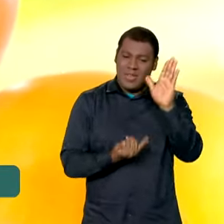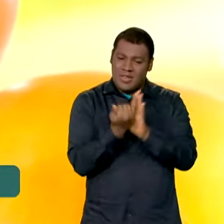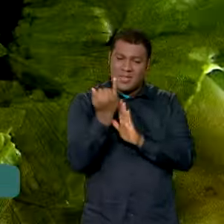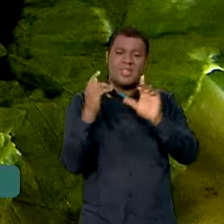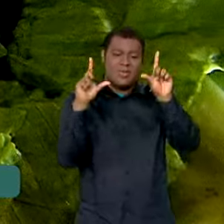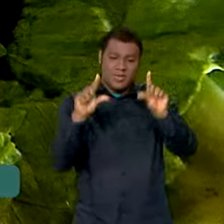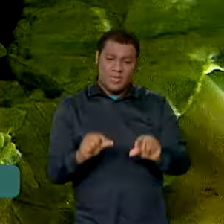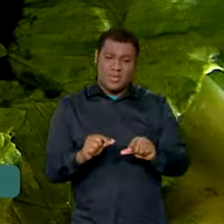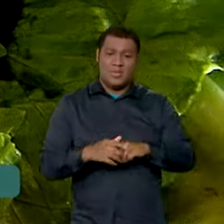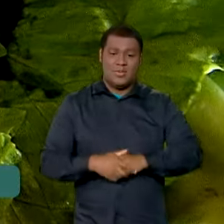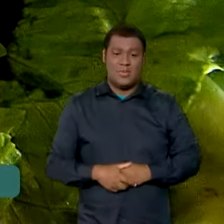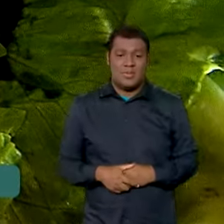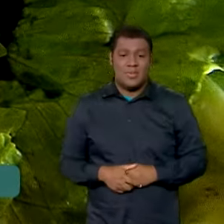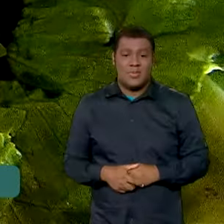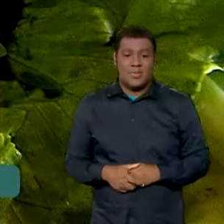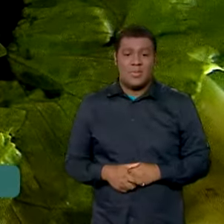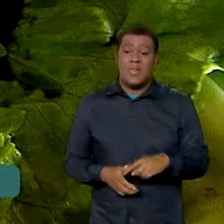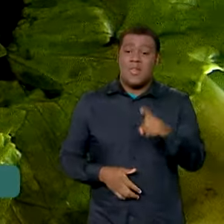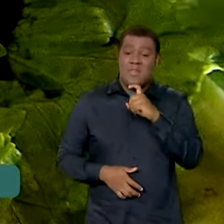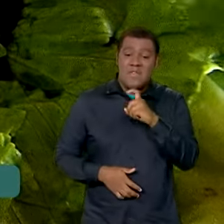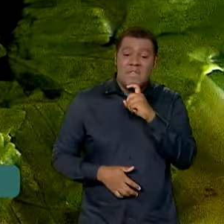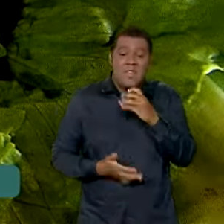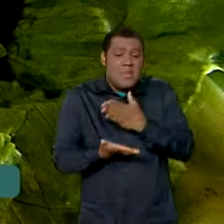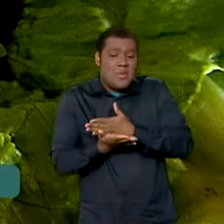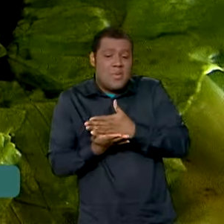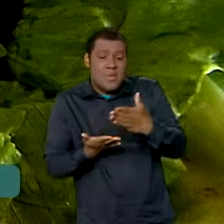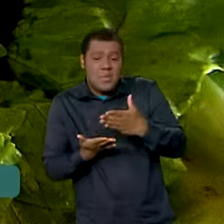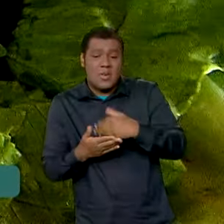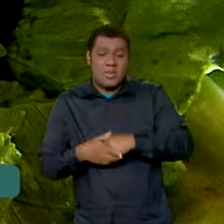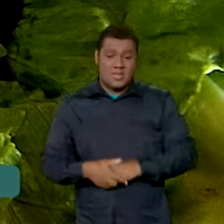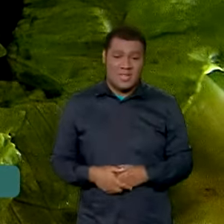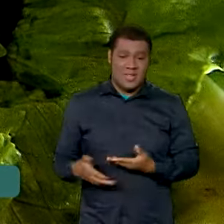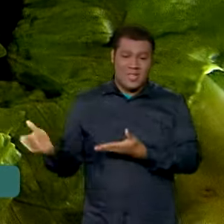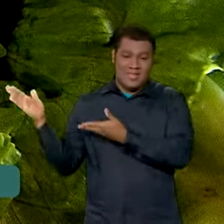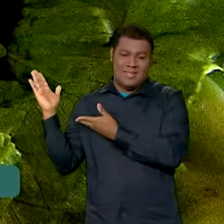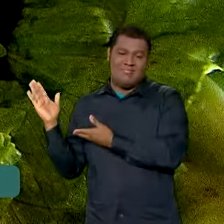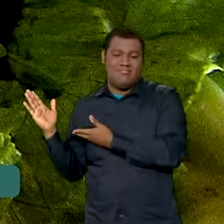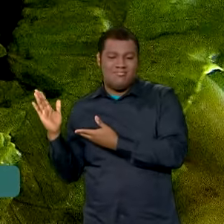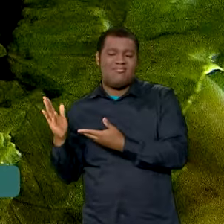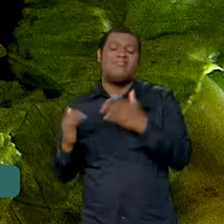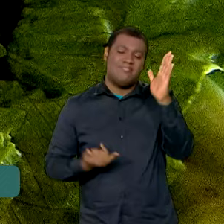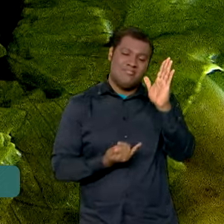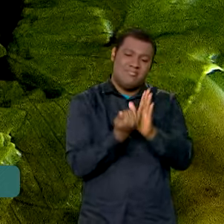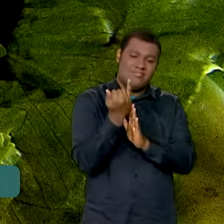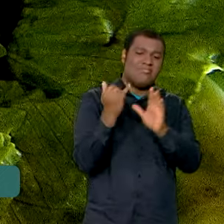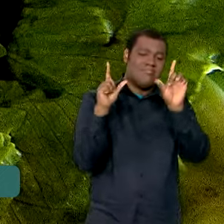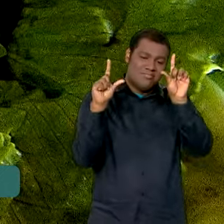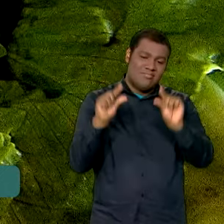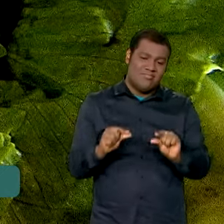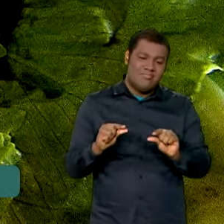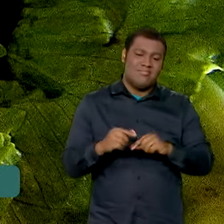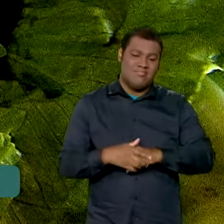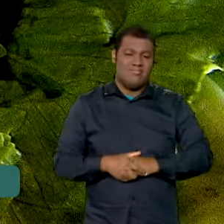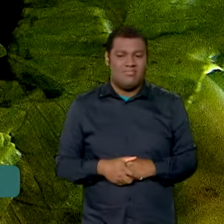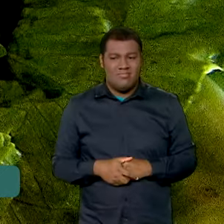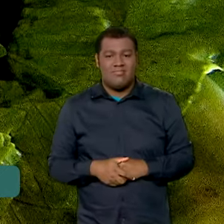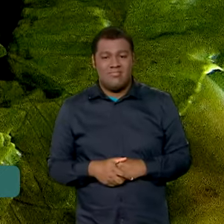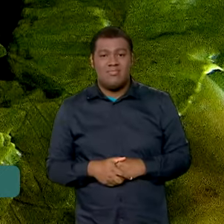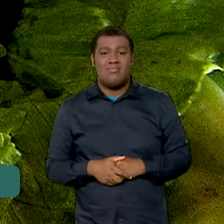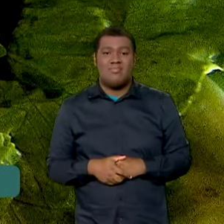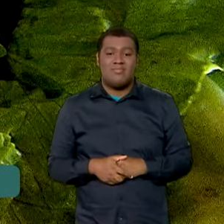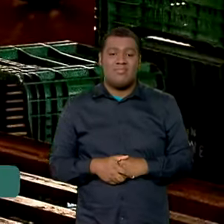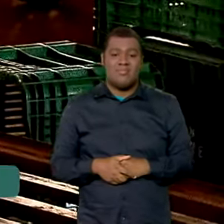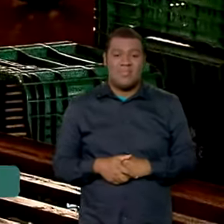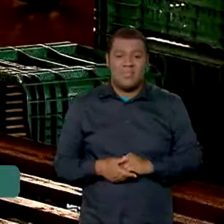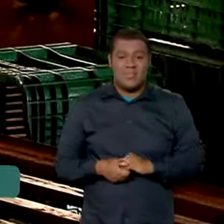nos preços. Com a chegada do frio, o consumo da hortaliça fica menor. Resultado, muita oferta na